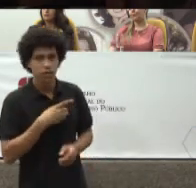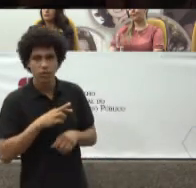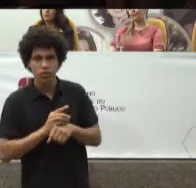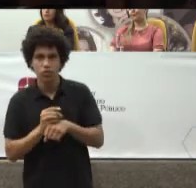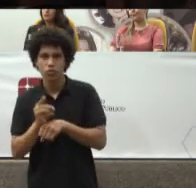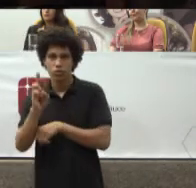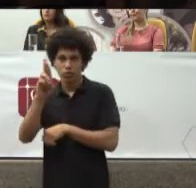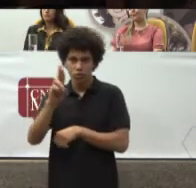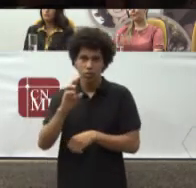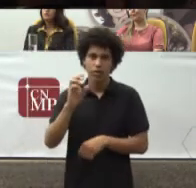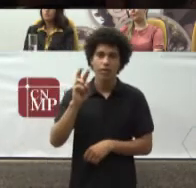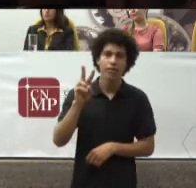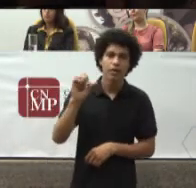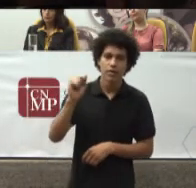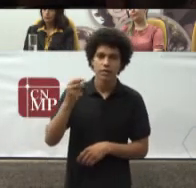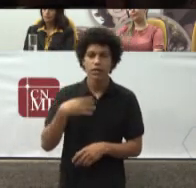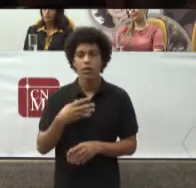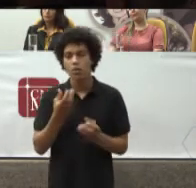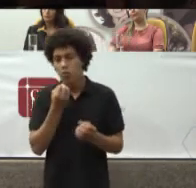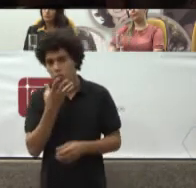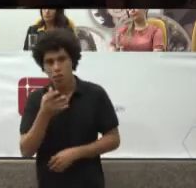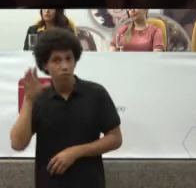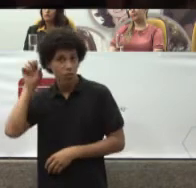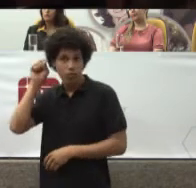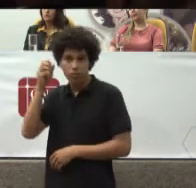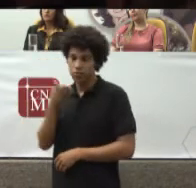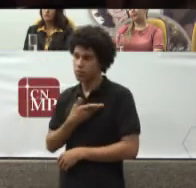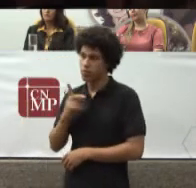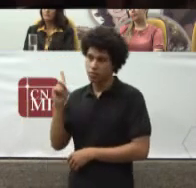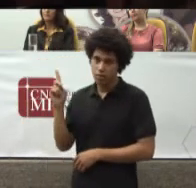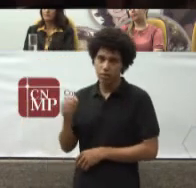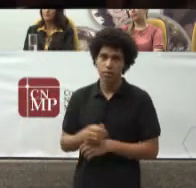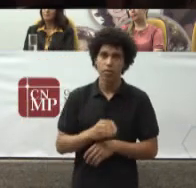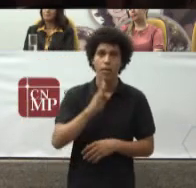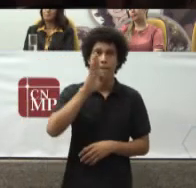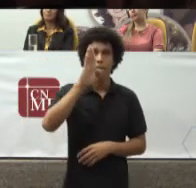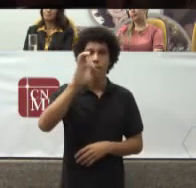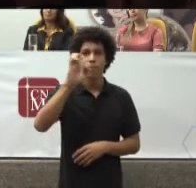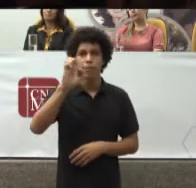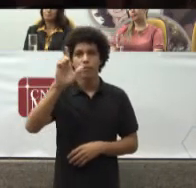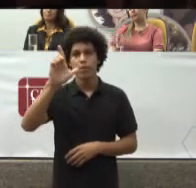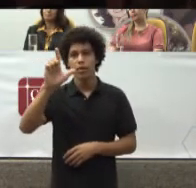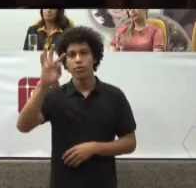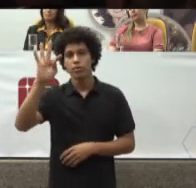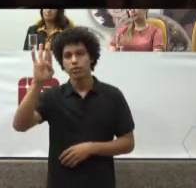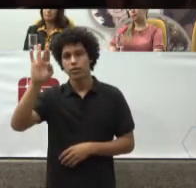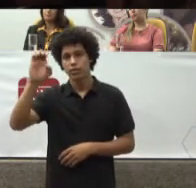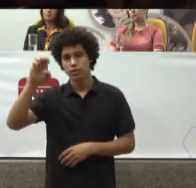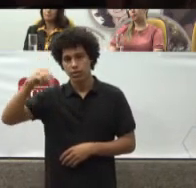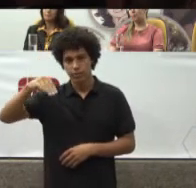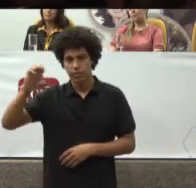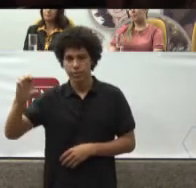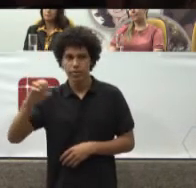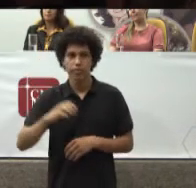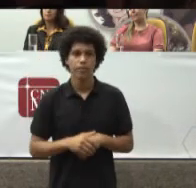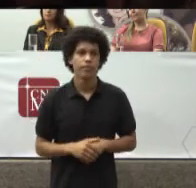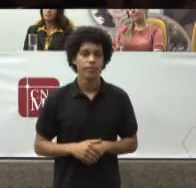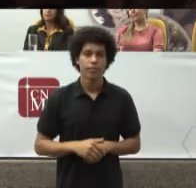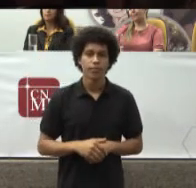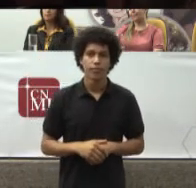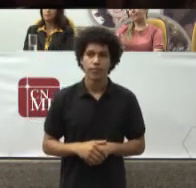bom Ouvirmos O colega É Beltrame Doutor Beltrame E ele